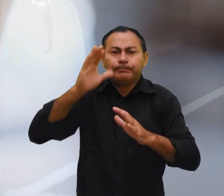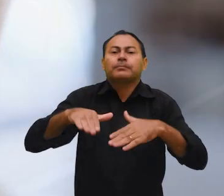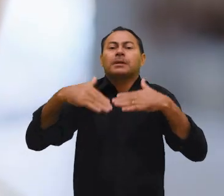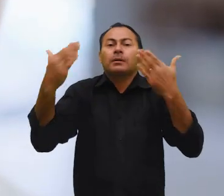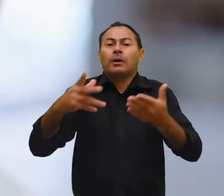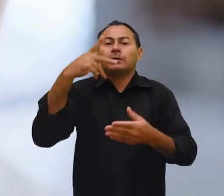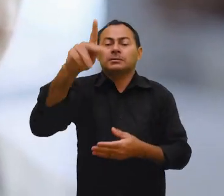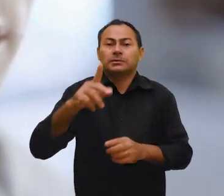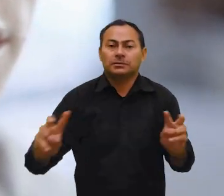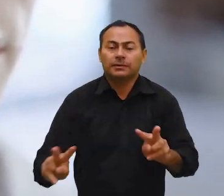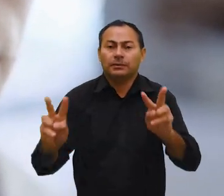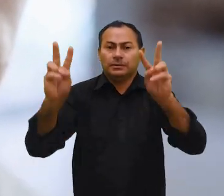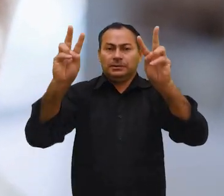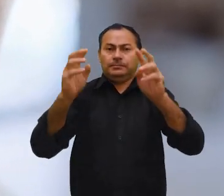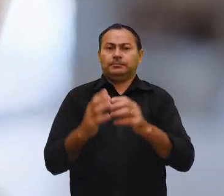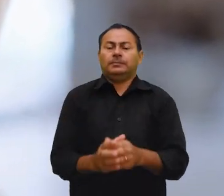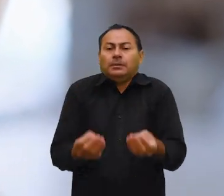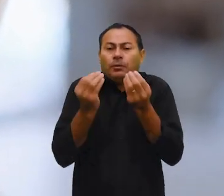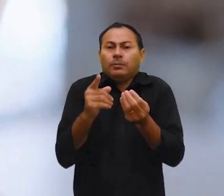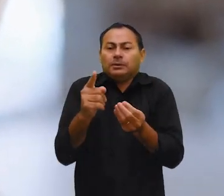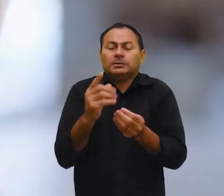Quais são os seus valores?